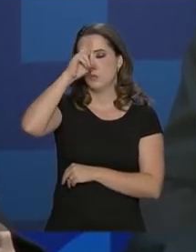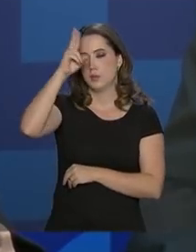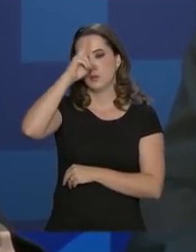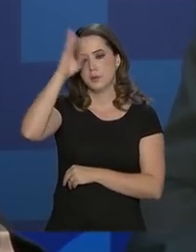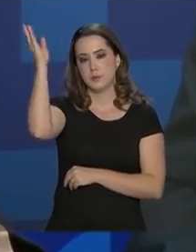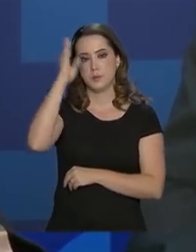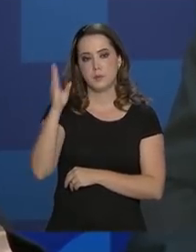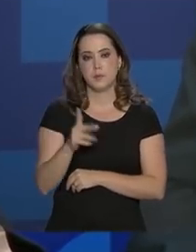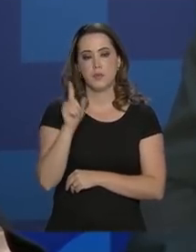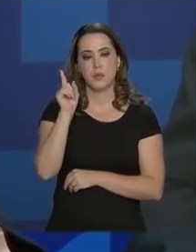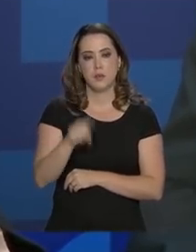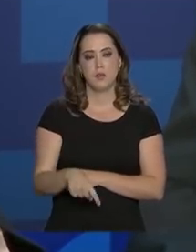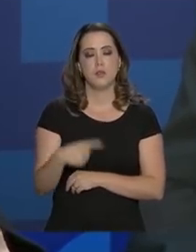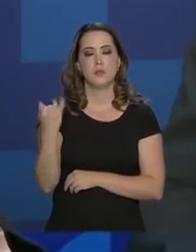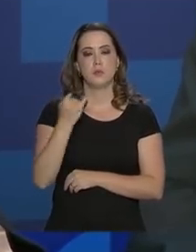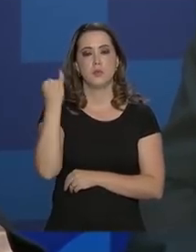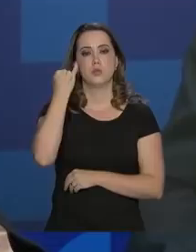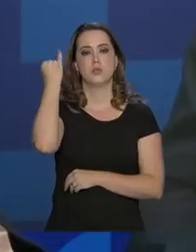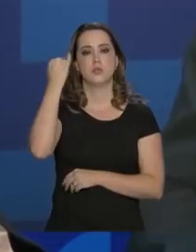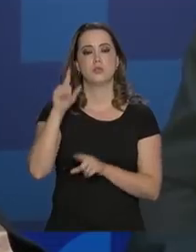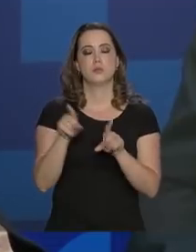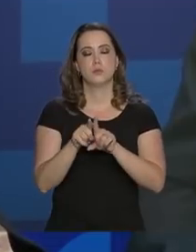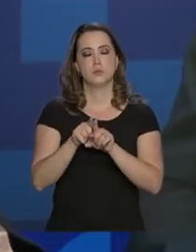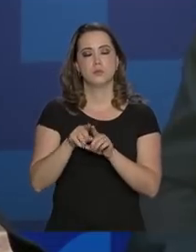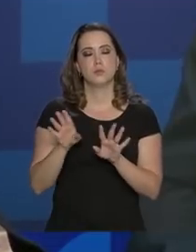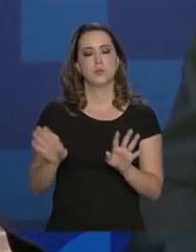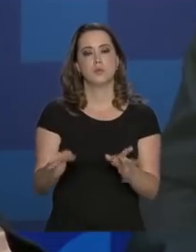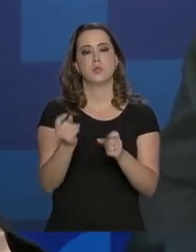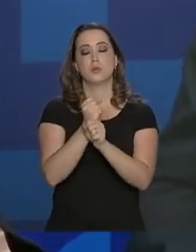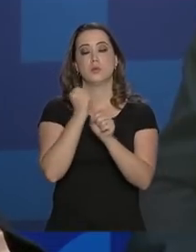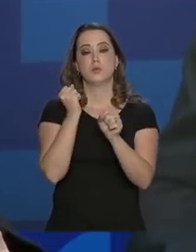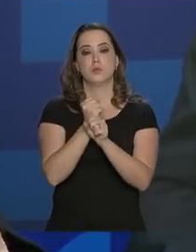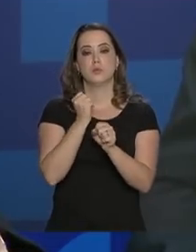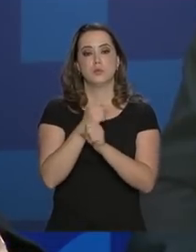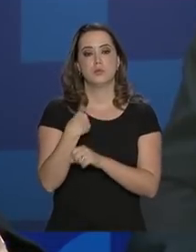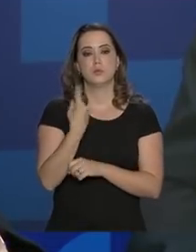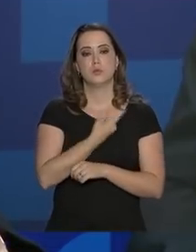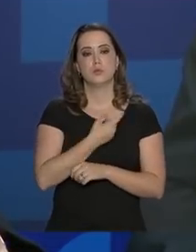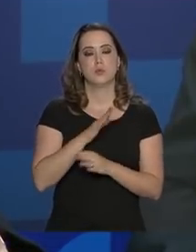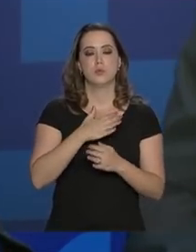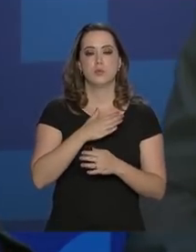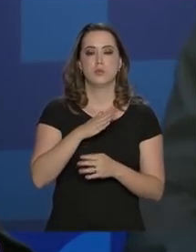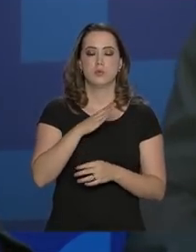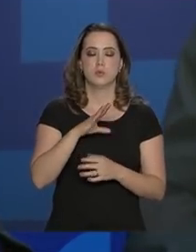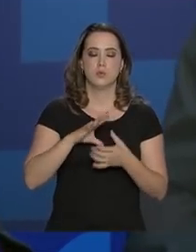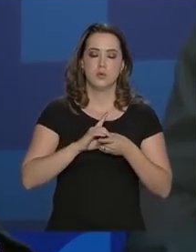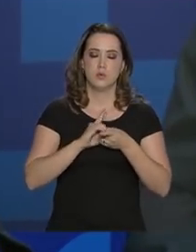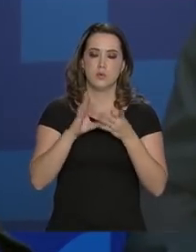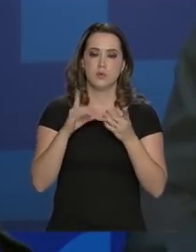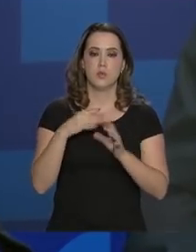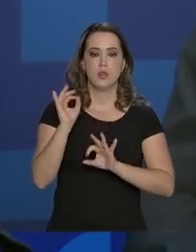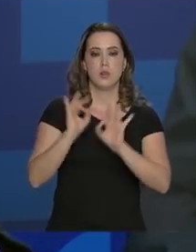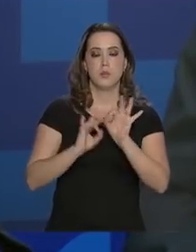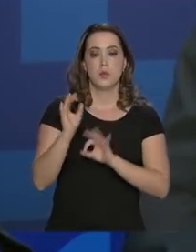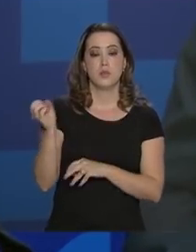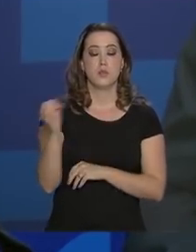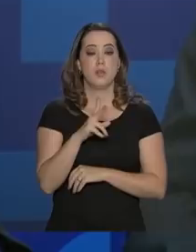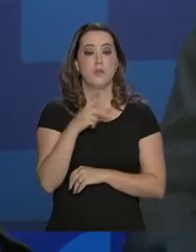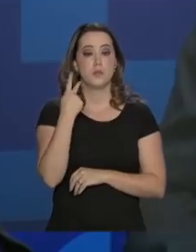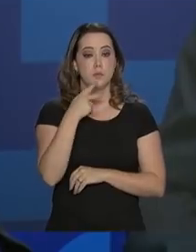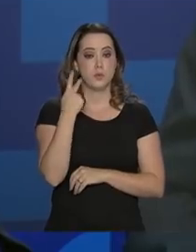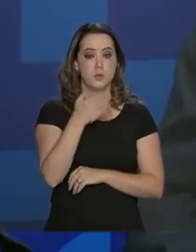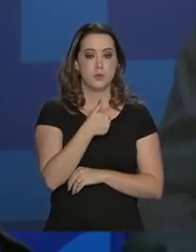nacional é essencial para a reconstrução da nossa democracia. Elaborarmos novas políticas